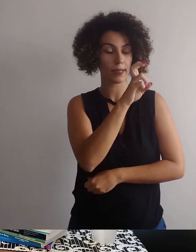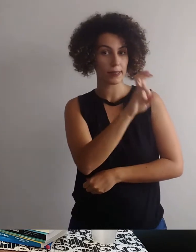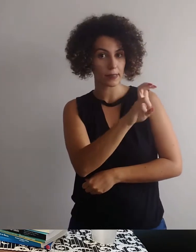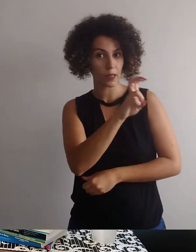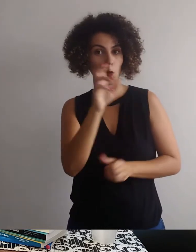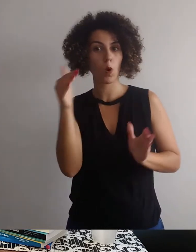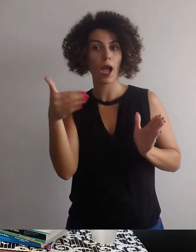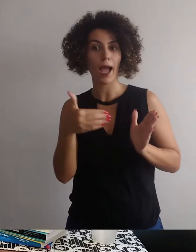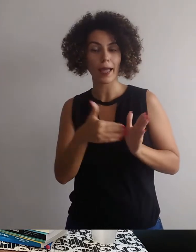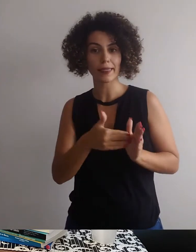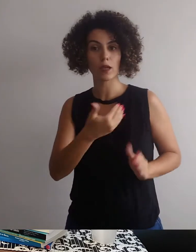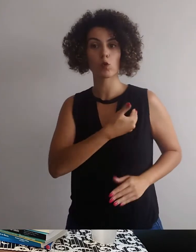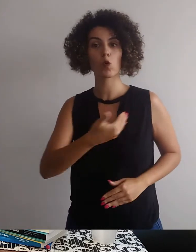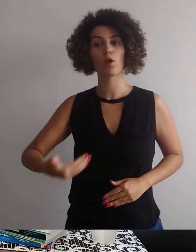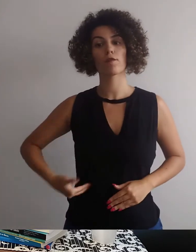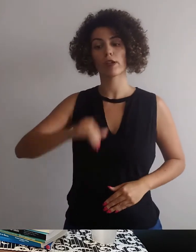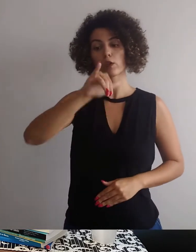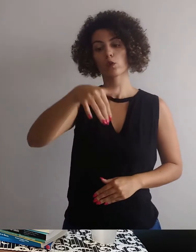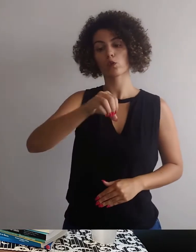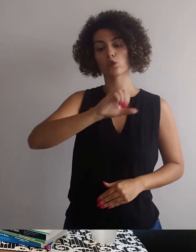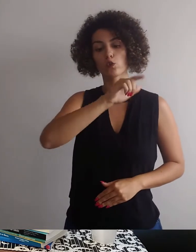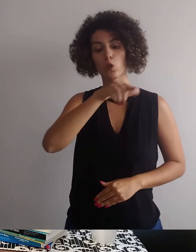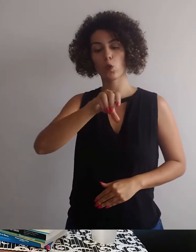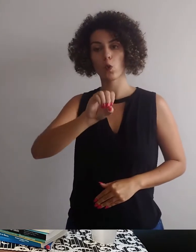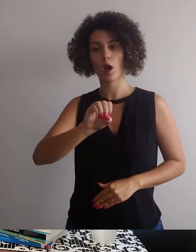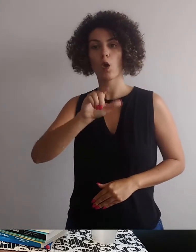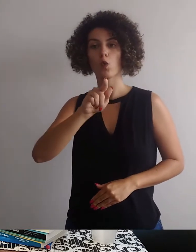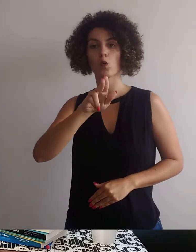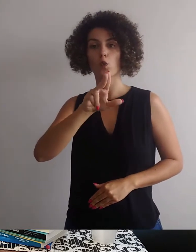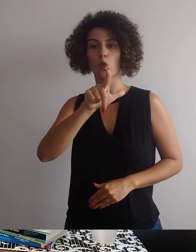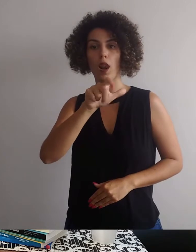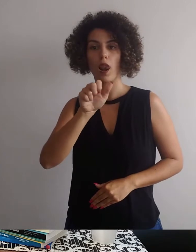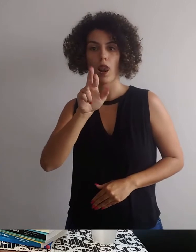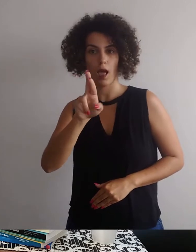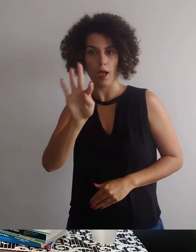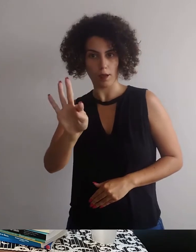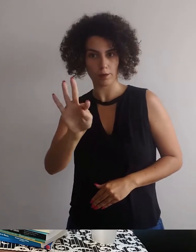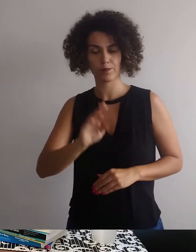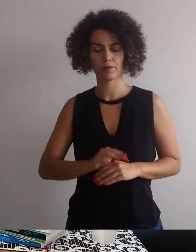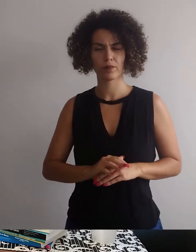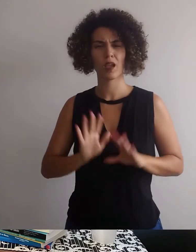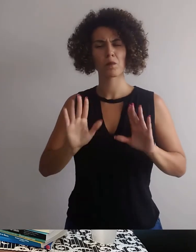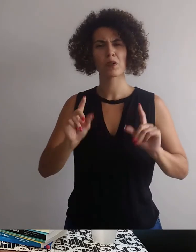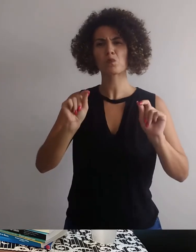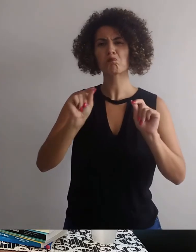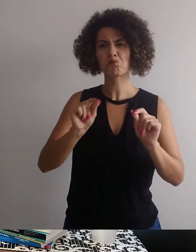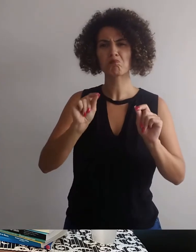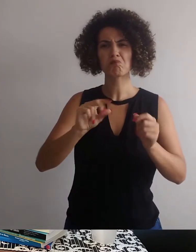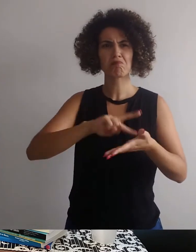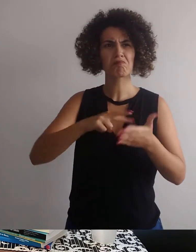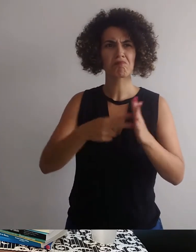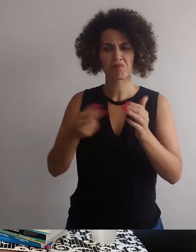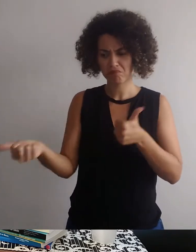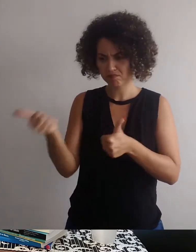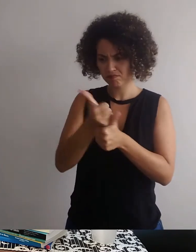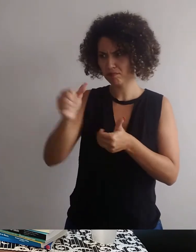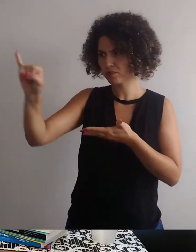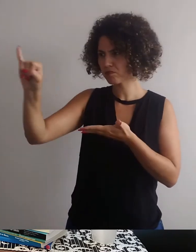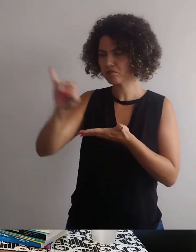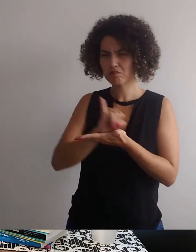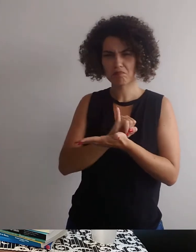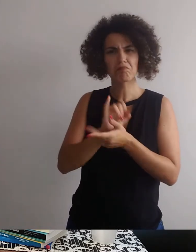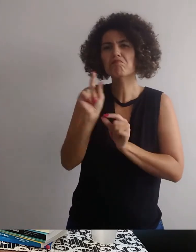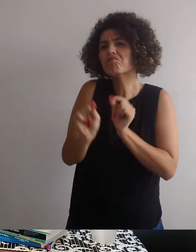1945 até o final do governo de Angular. Bom, o que consiste essas políticas de